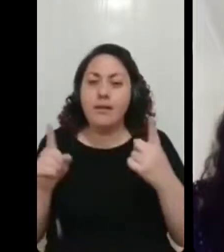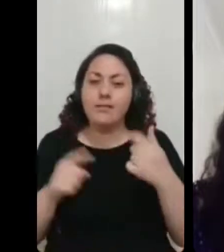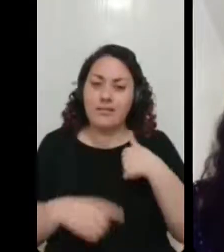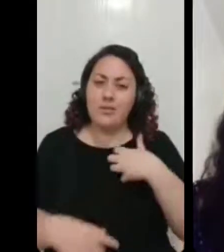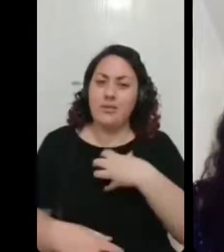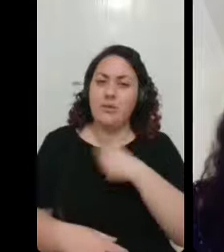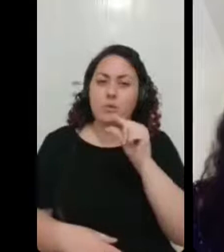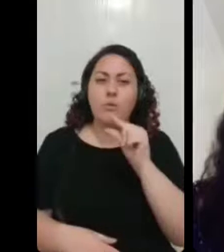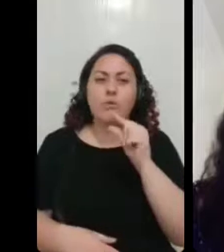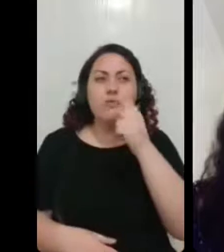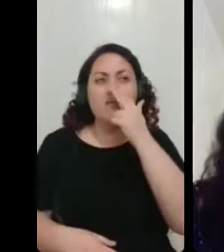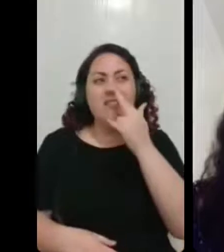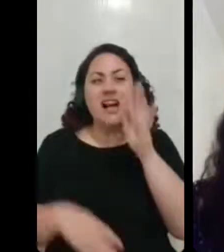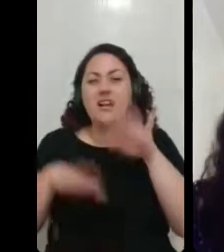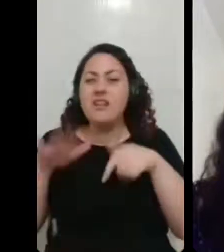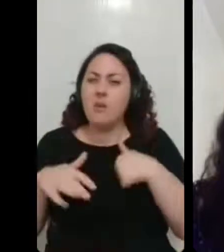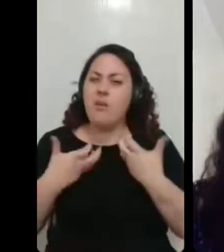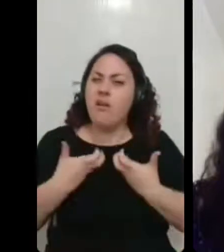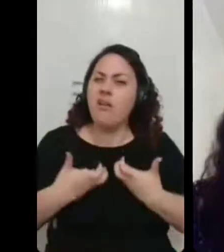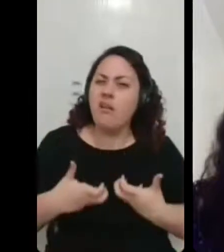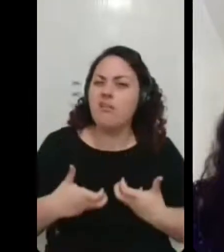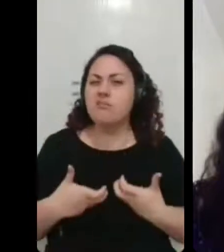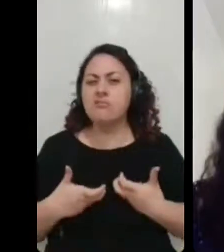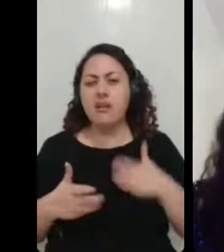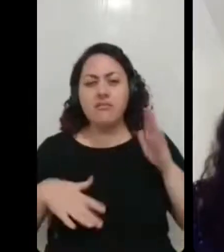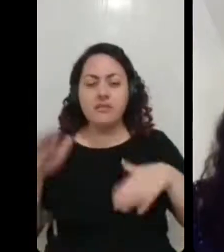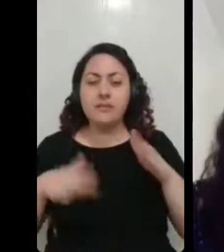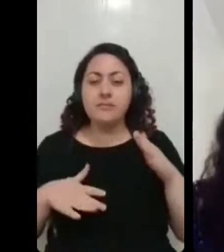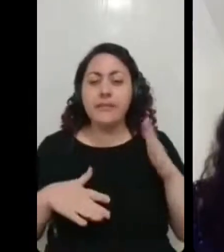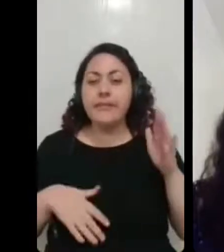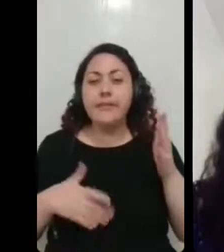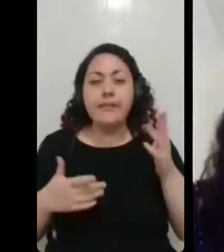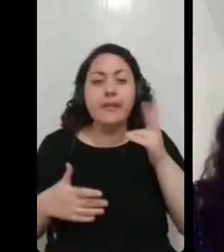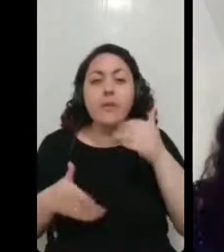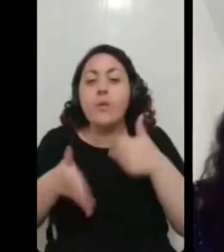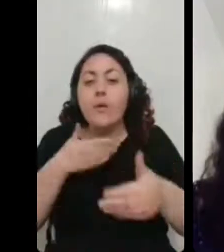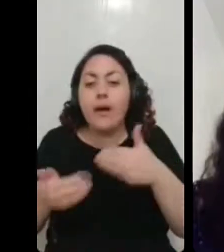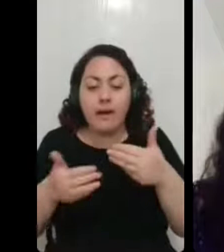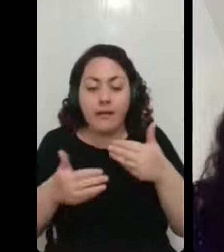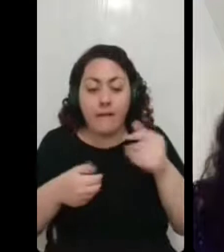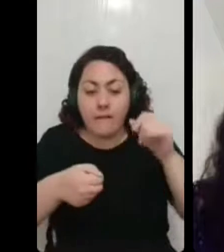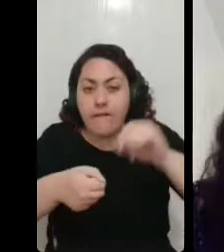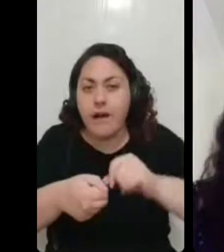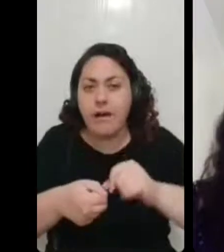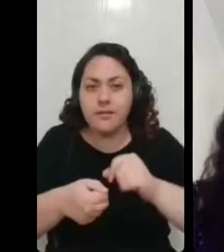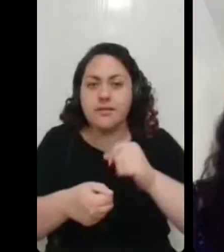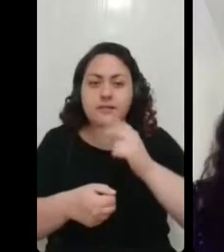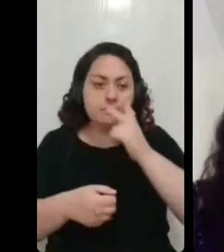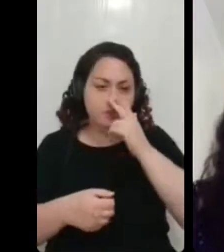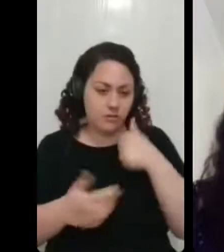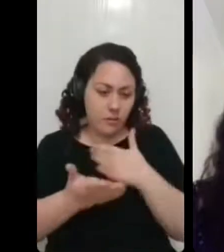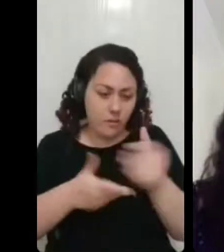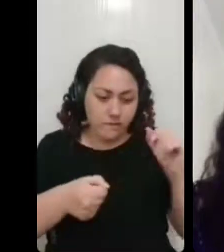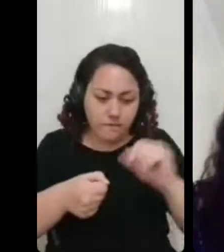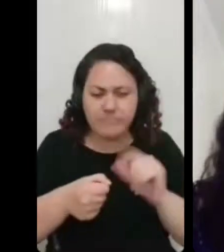fadiga, sabe, às vezes. É que qualquer coisa que tu ia fazer, qualquer coisa que tu vai fazer, o mais simples que